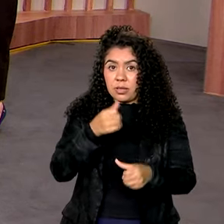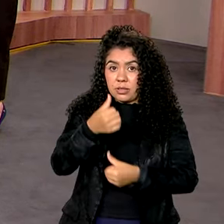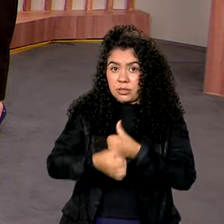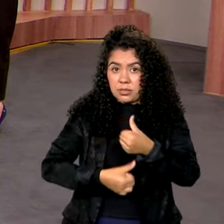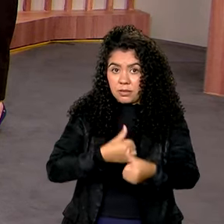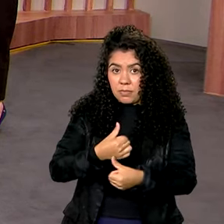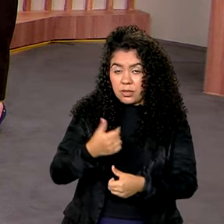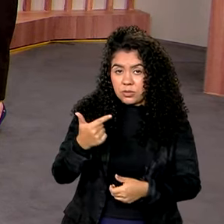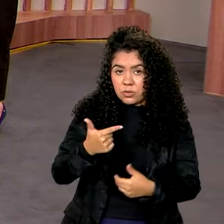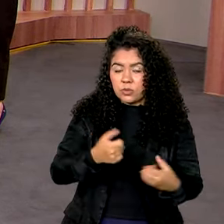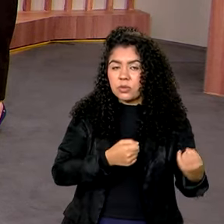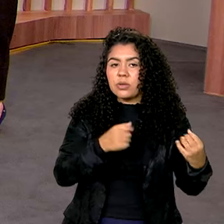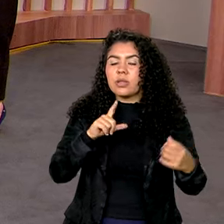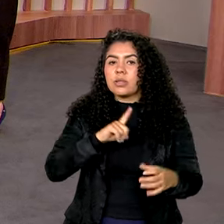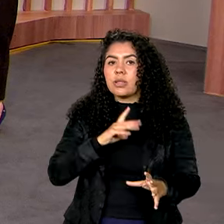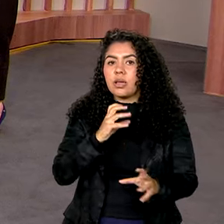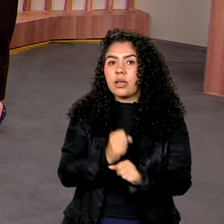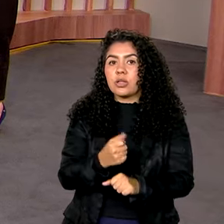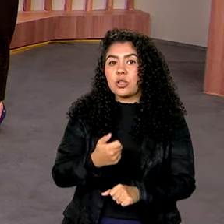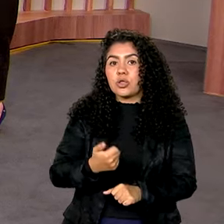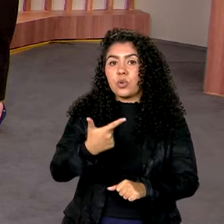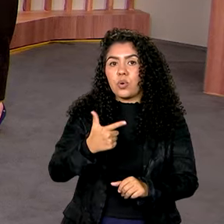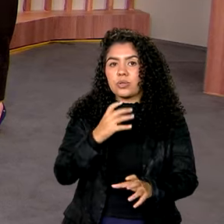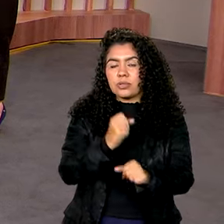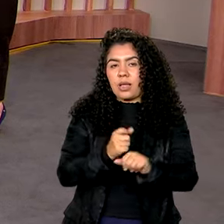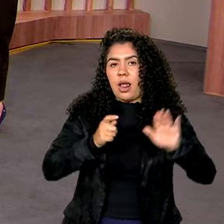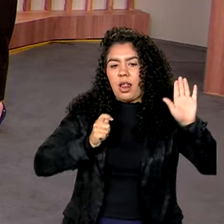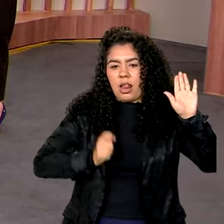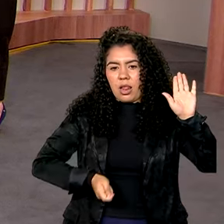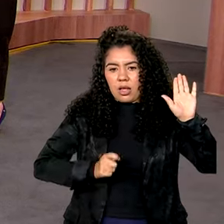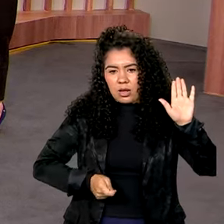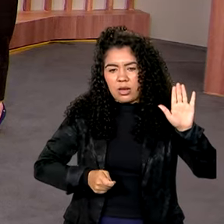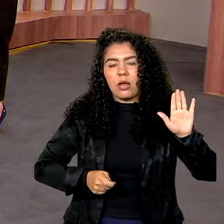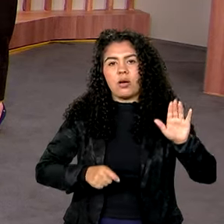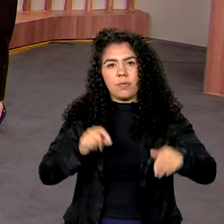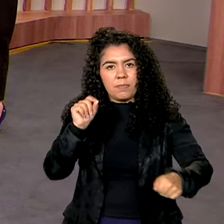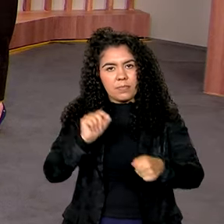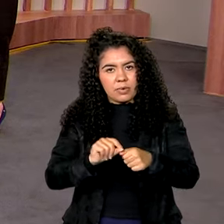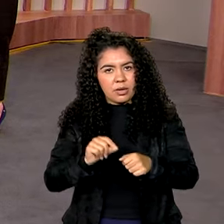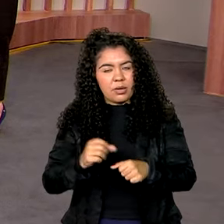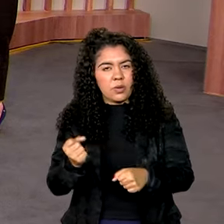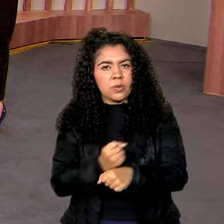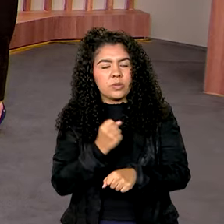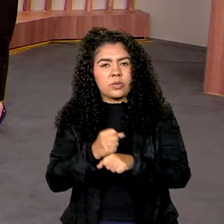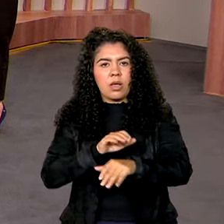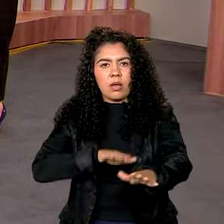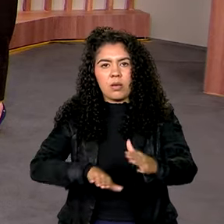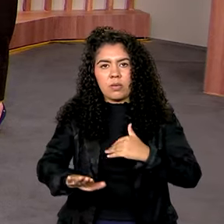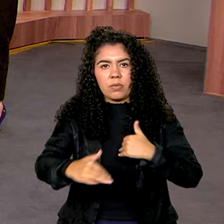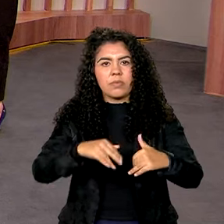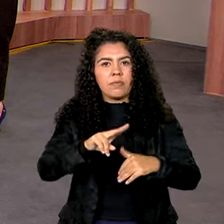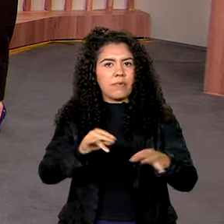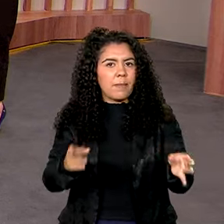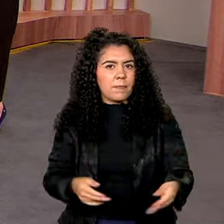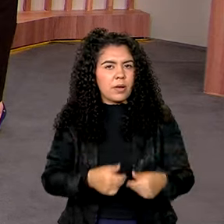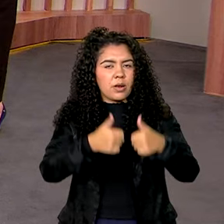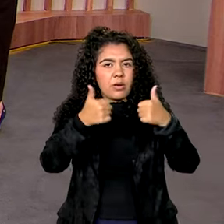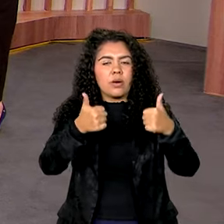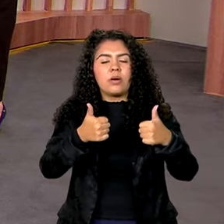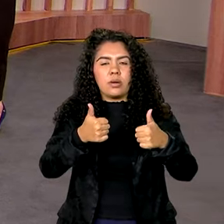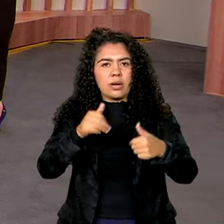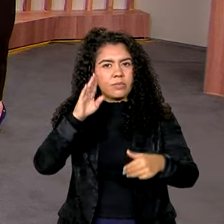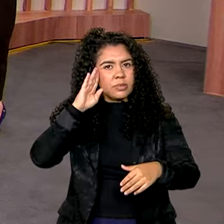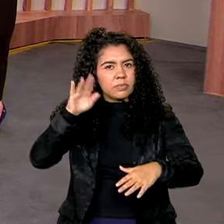Carol, nós teremos 12 leilões para a concessão de rodovias e isso vai melhorar muito aí o nosso trânsito